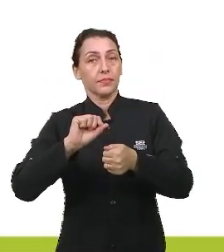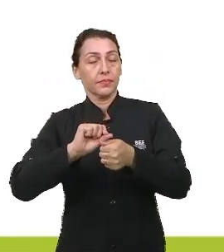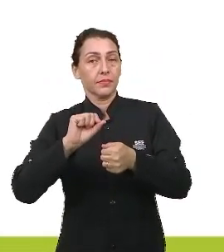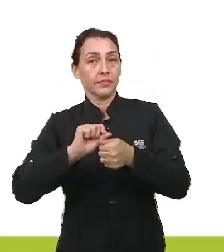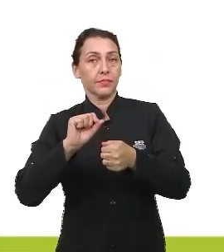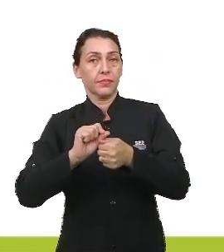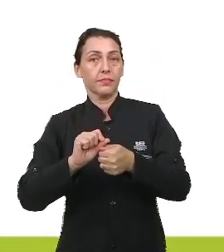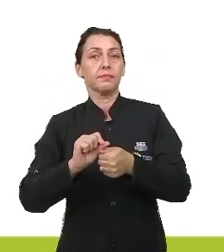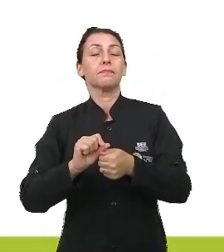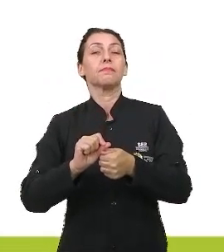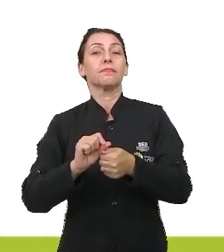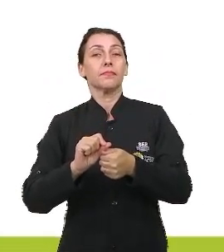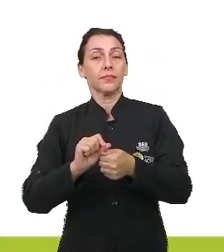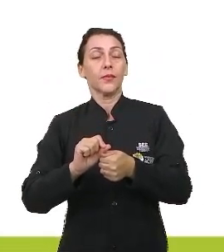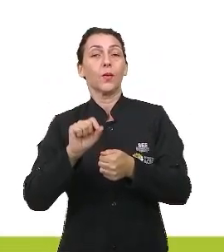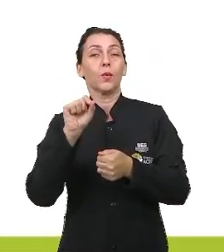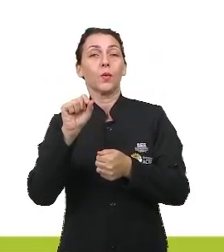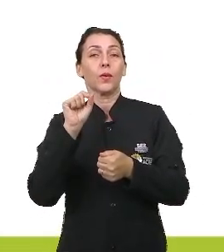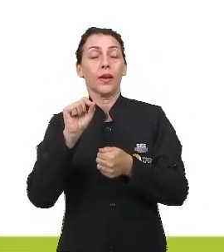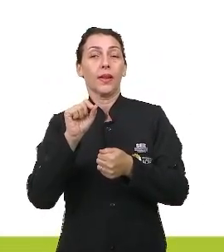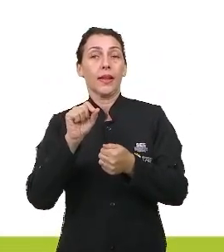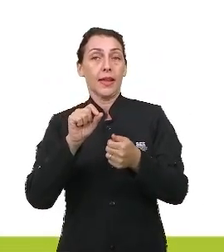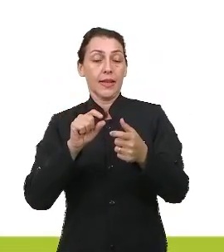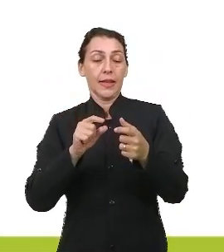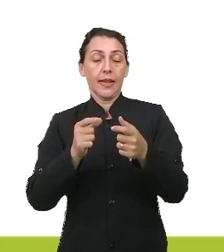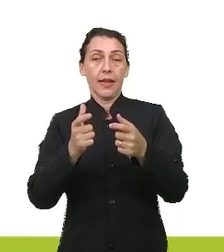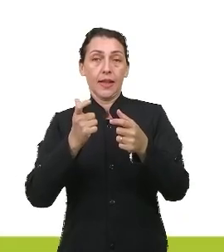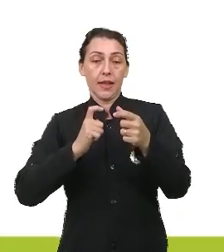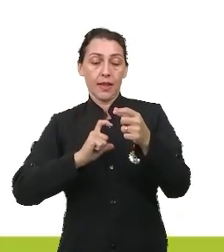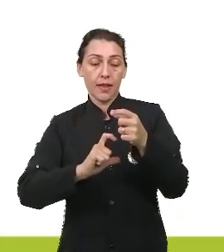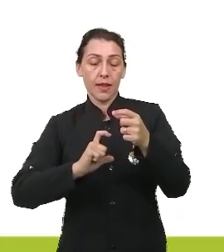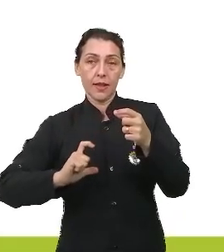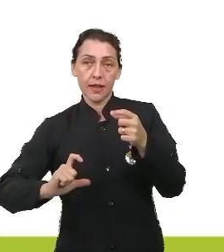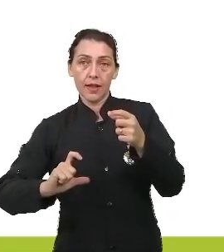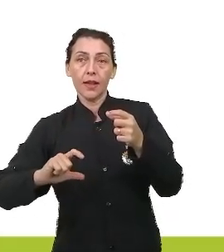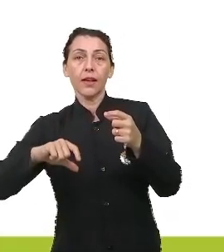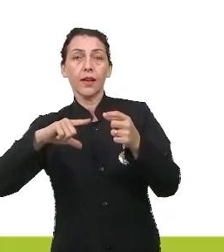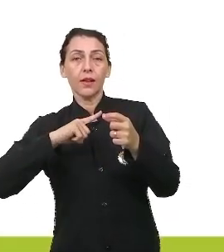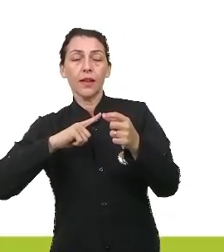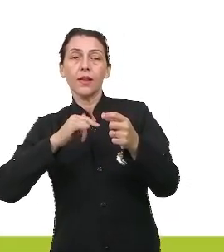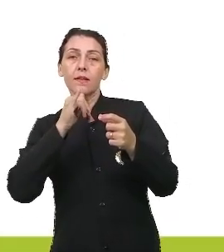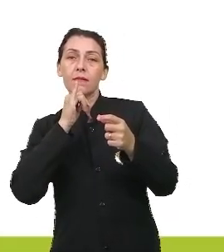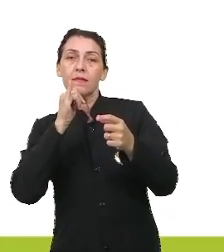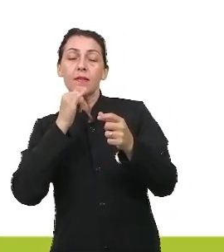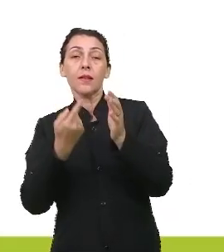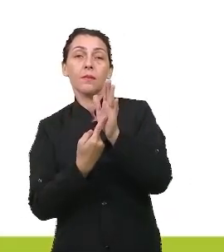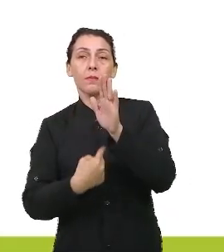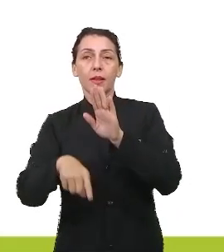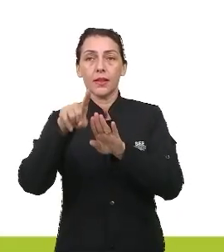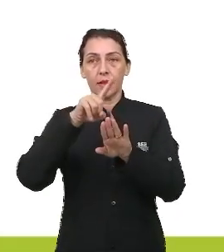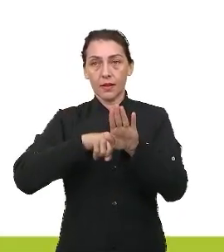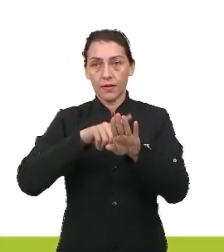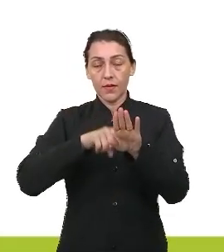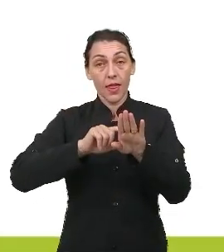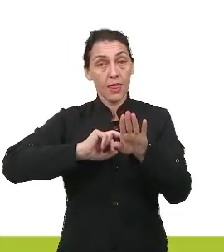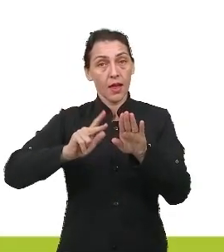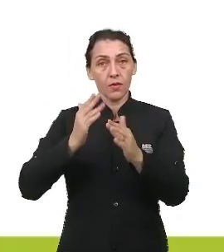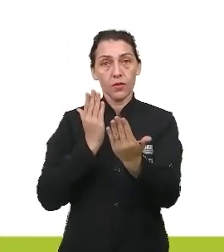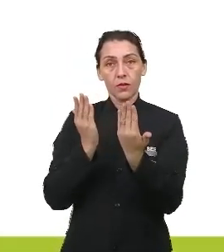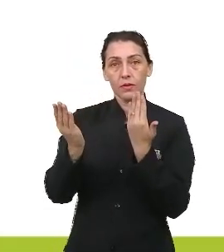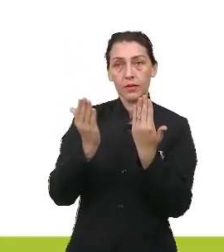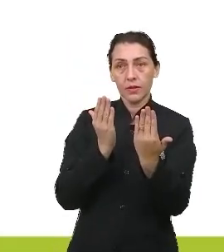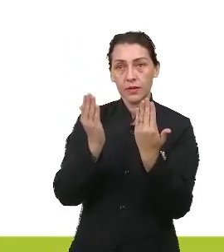a afirmação. Portanto, nesse segundo quadrinho, eu tenho exemplo de metáfora e não de